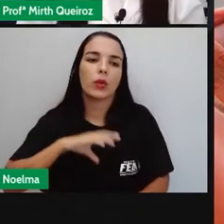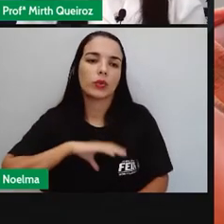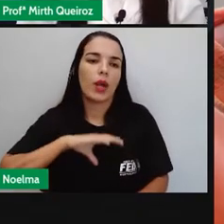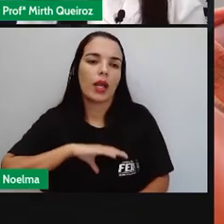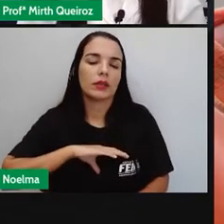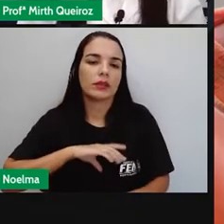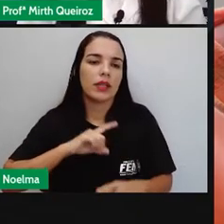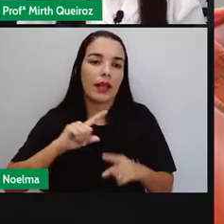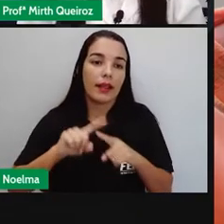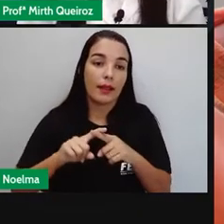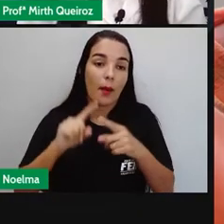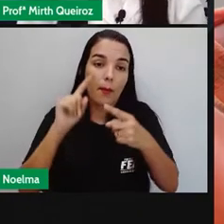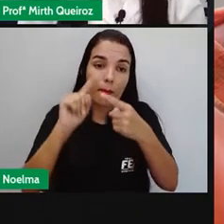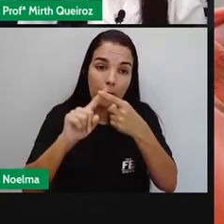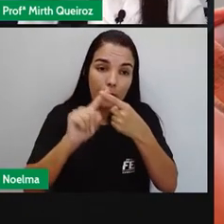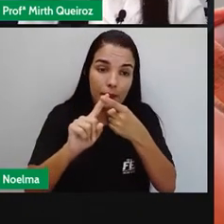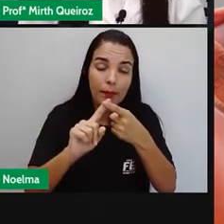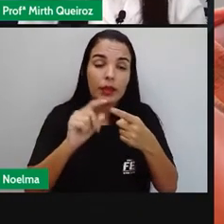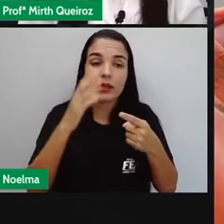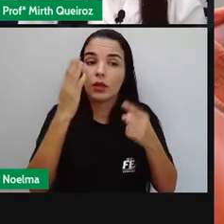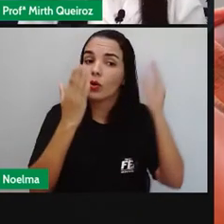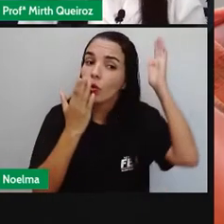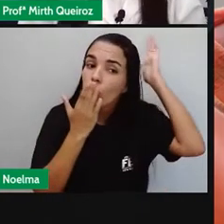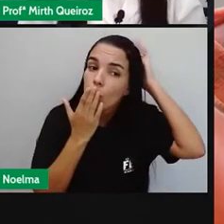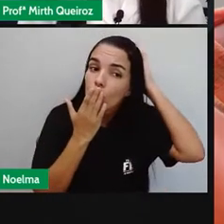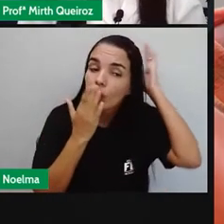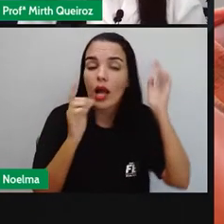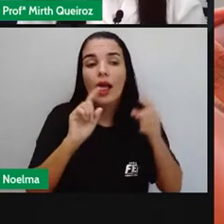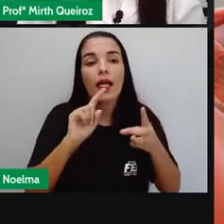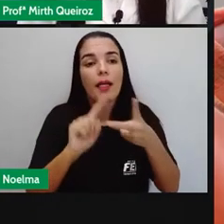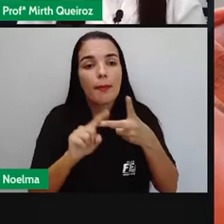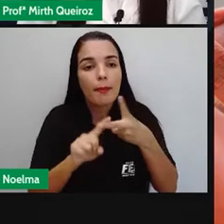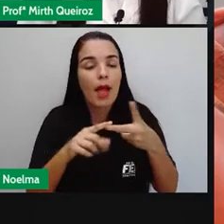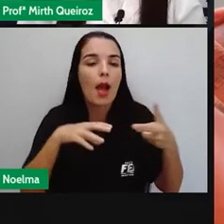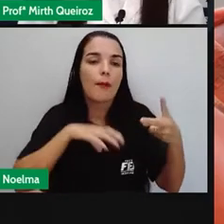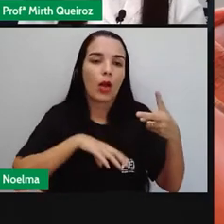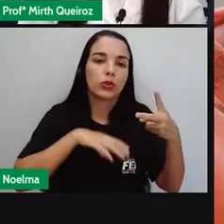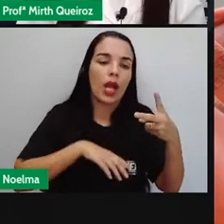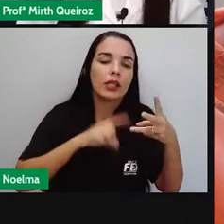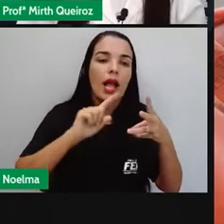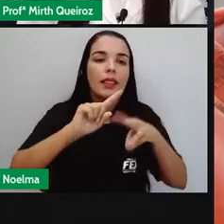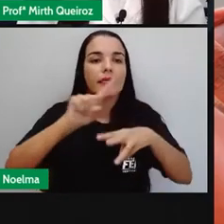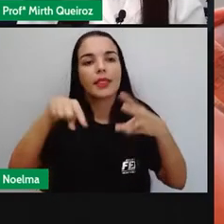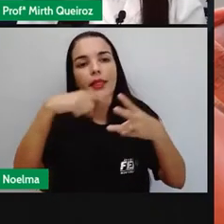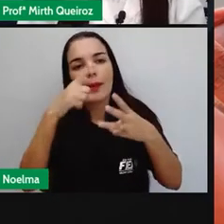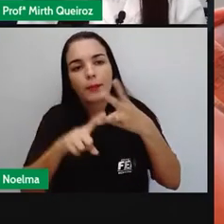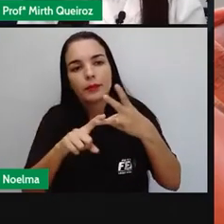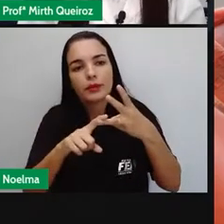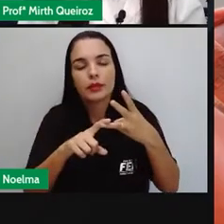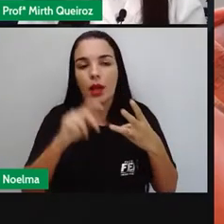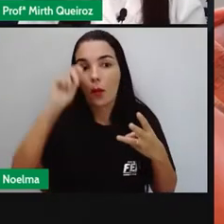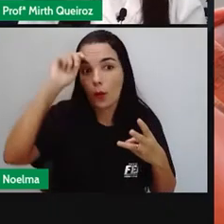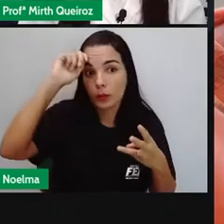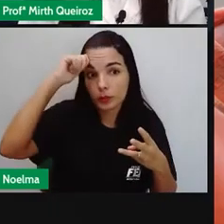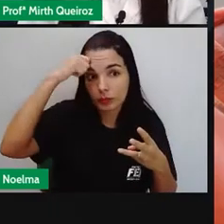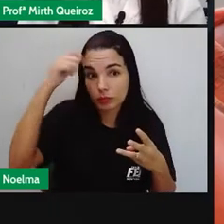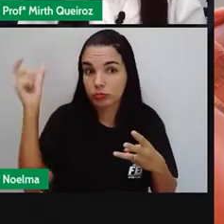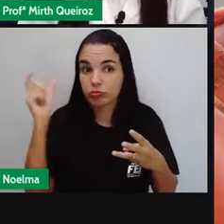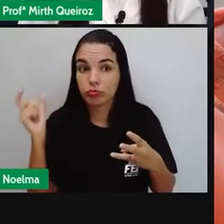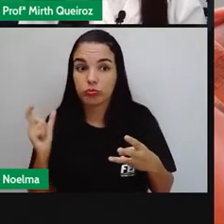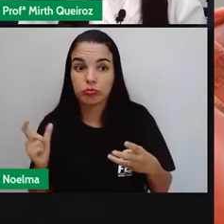os negros africanos, que eles vieram para o Brasil também como imigrantes, porém de forma forçada. Eles foram